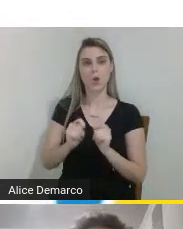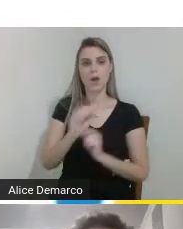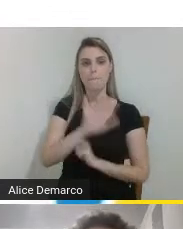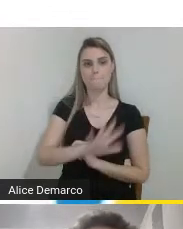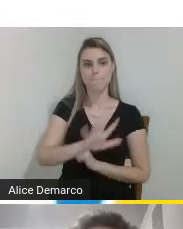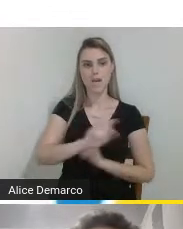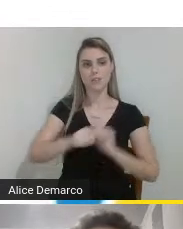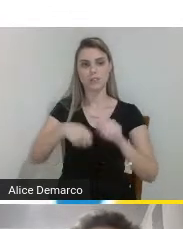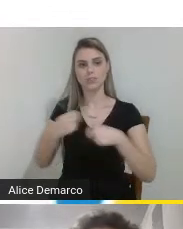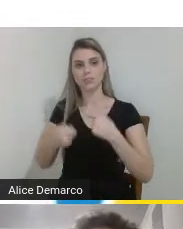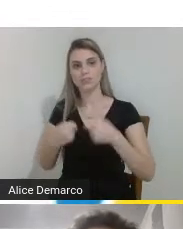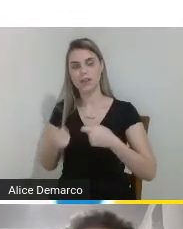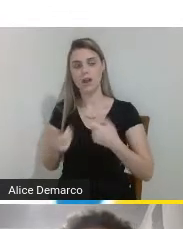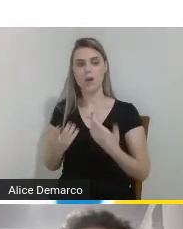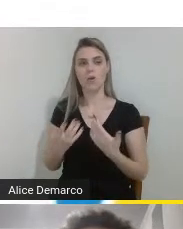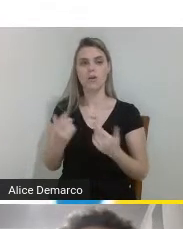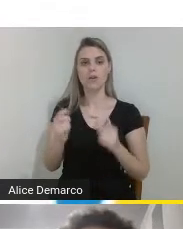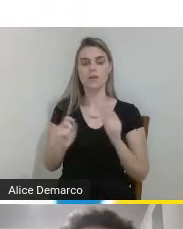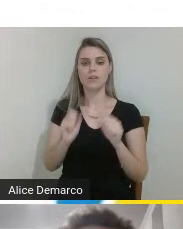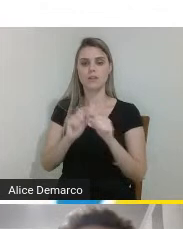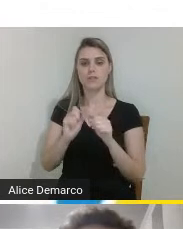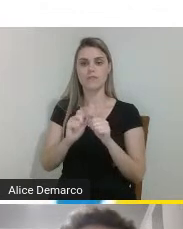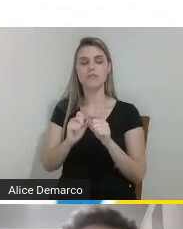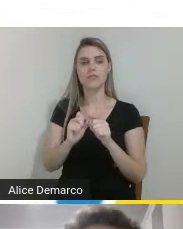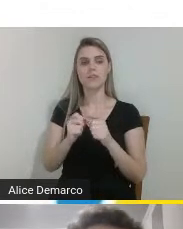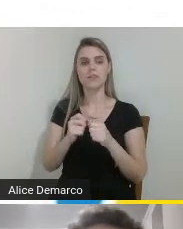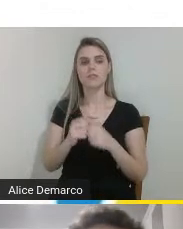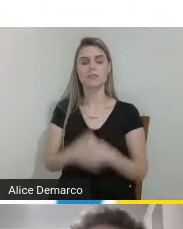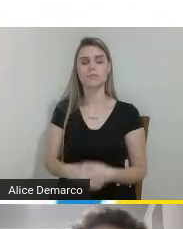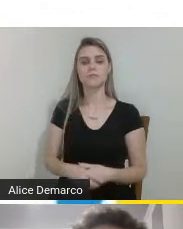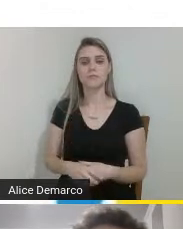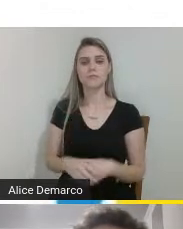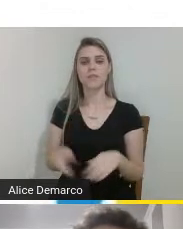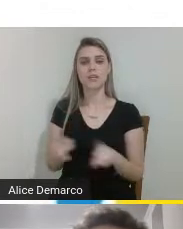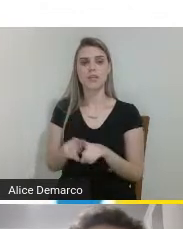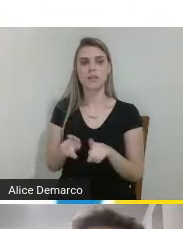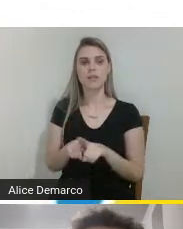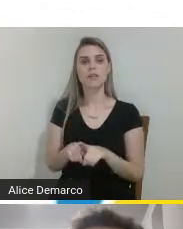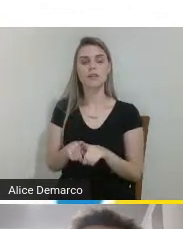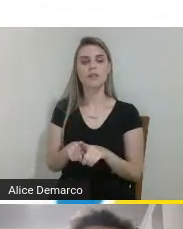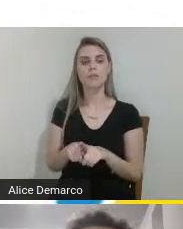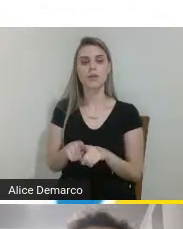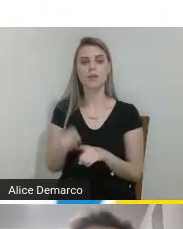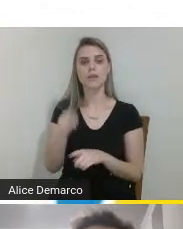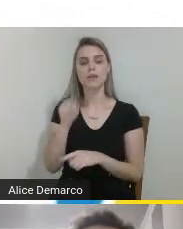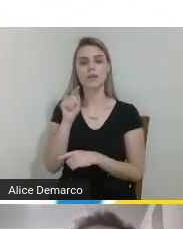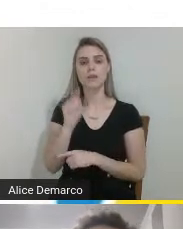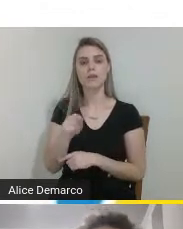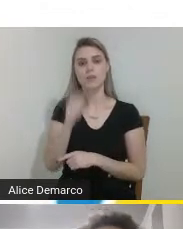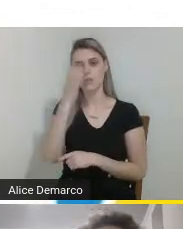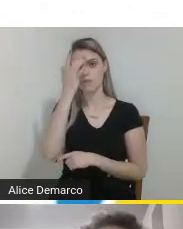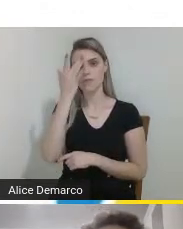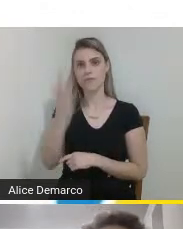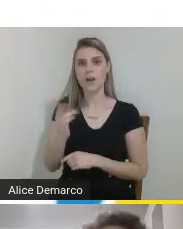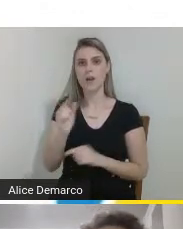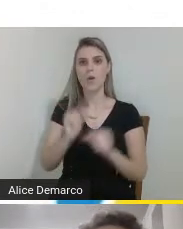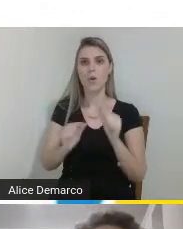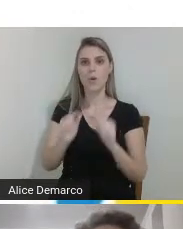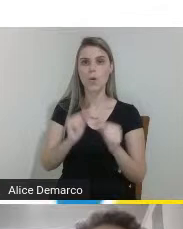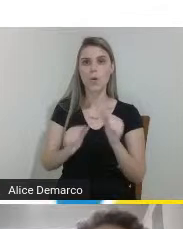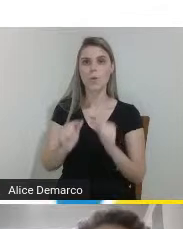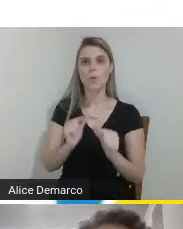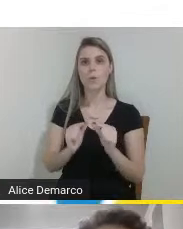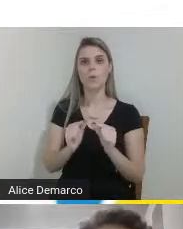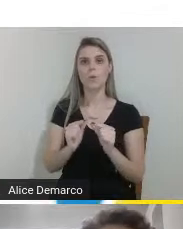desses objetos que estão sendo gestualizados e esses recursos facilitam um pouco o aprendizado dos alunos